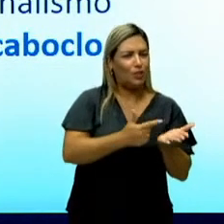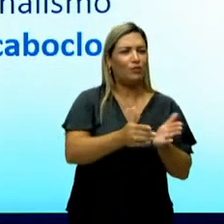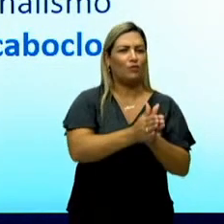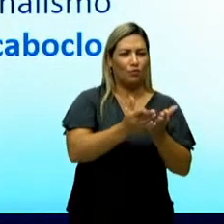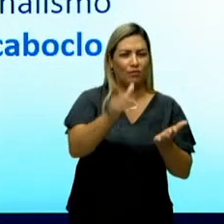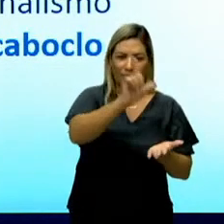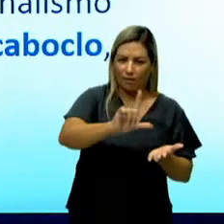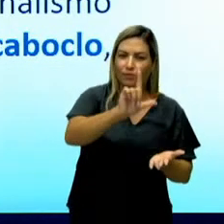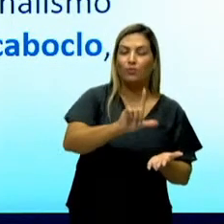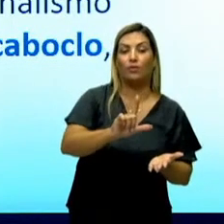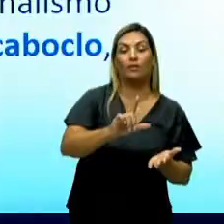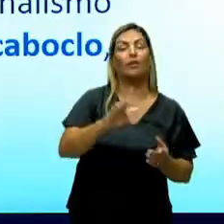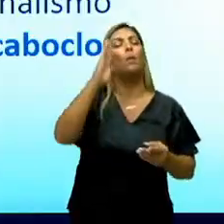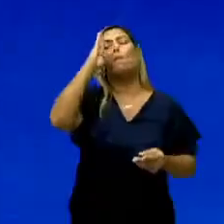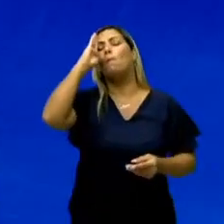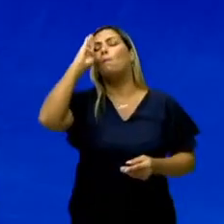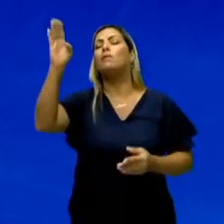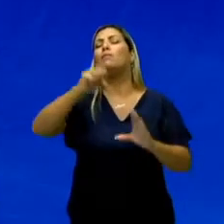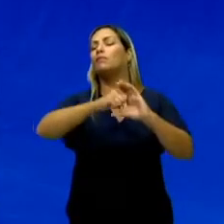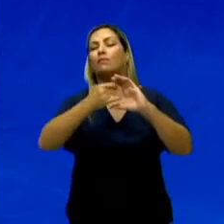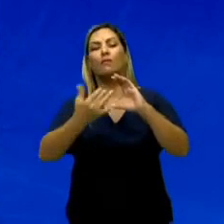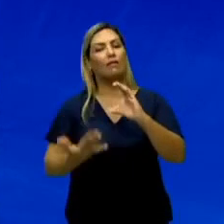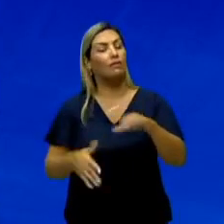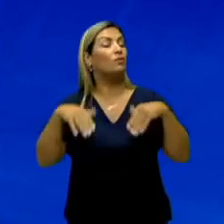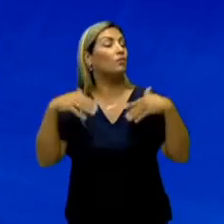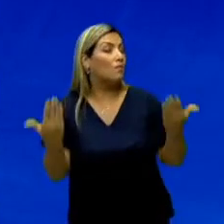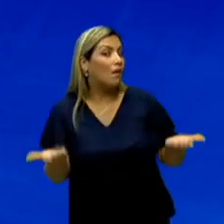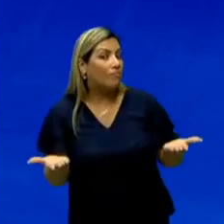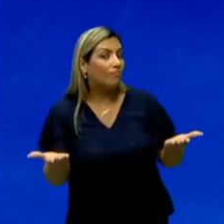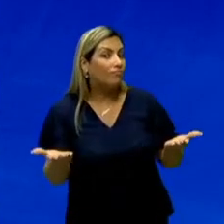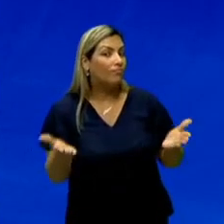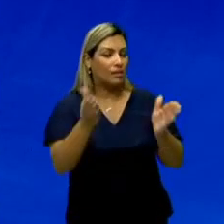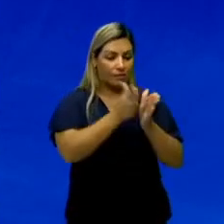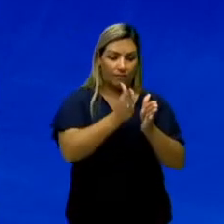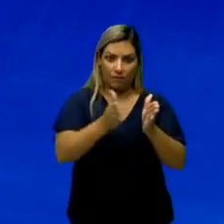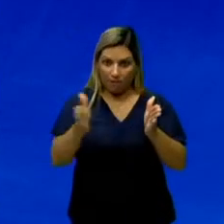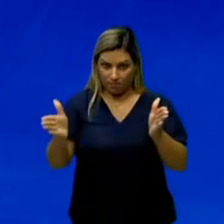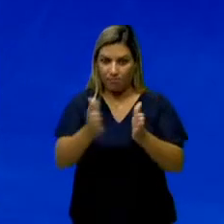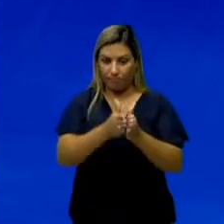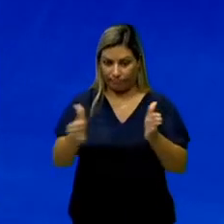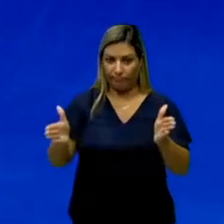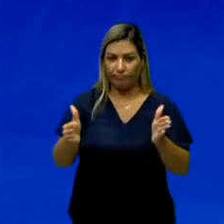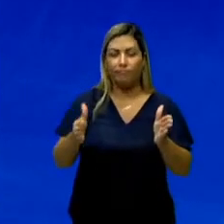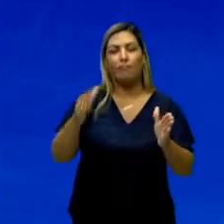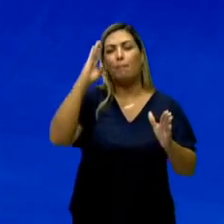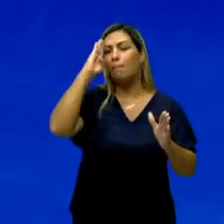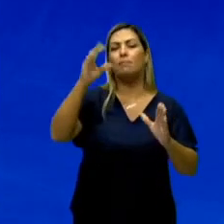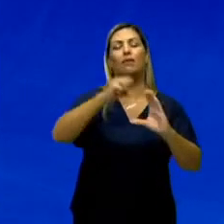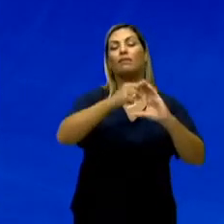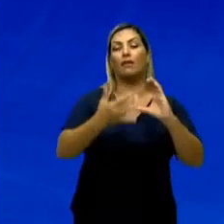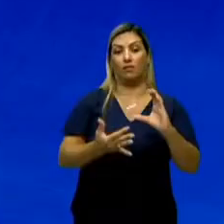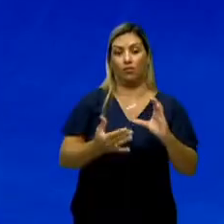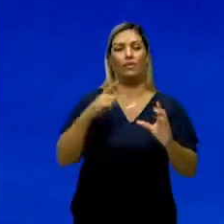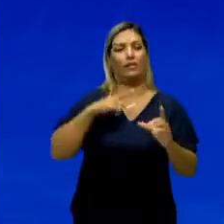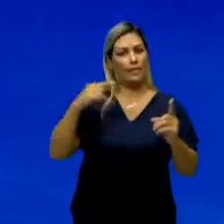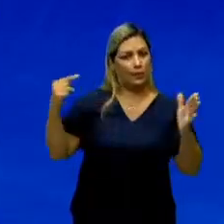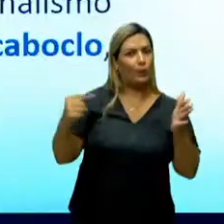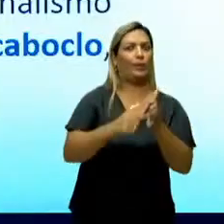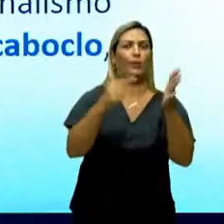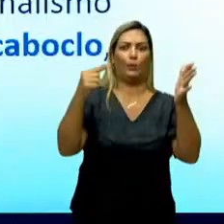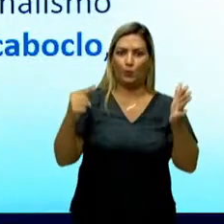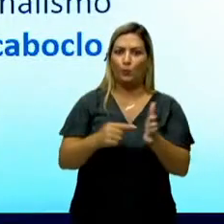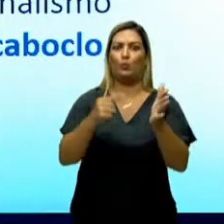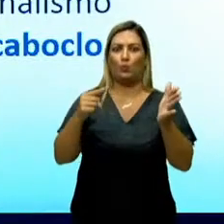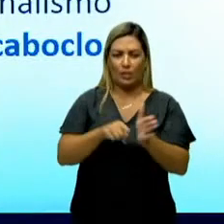Quais são as principais características dessa fase literária? Nós vamos ter muita denúncia,